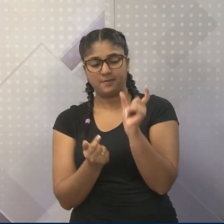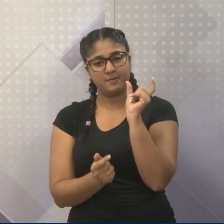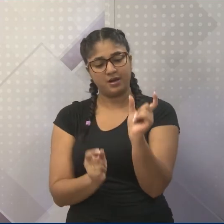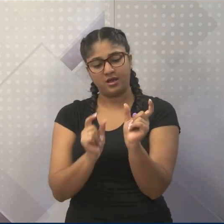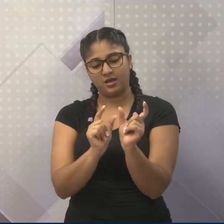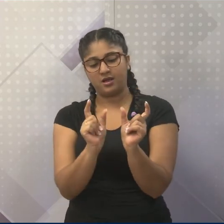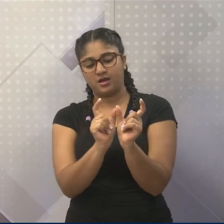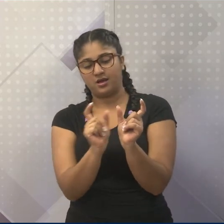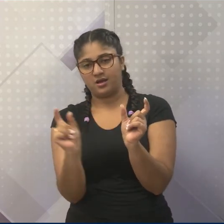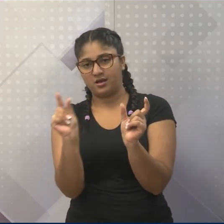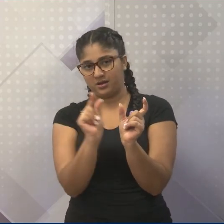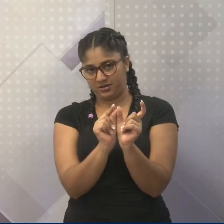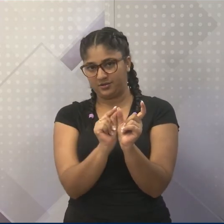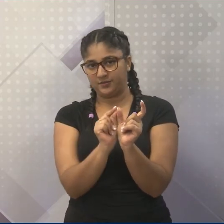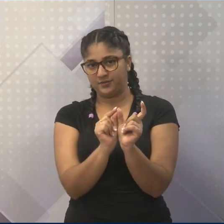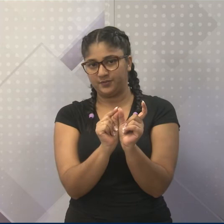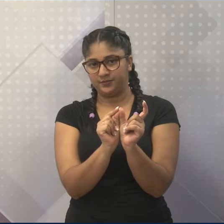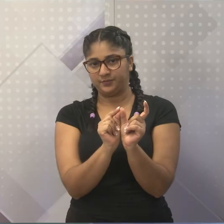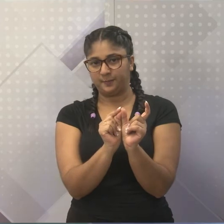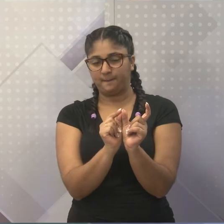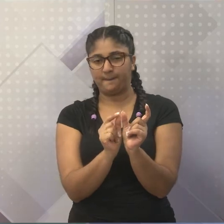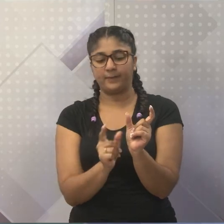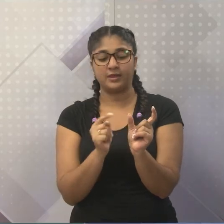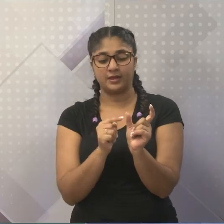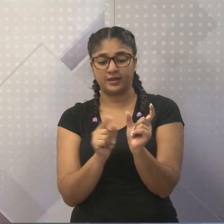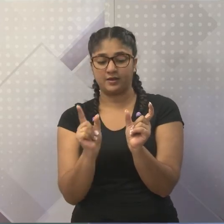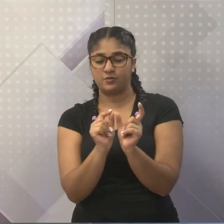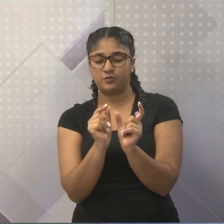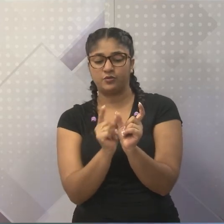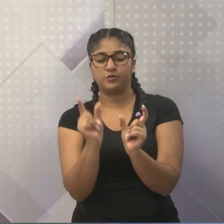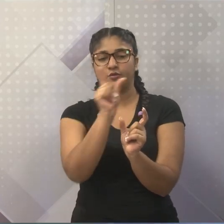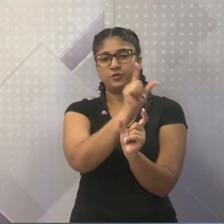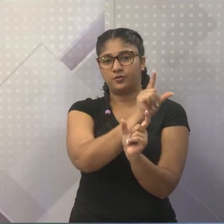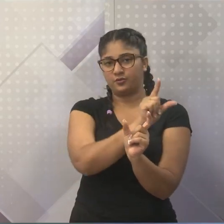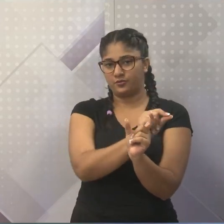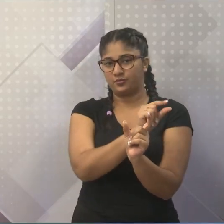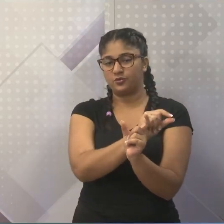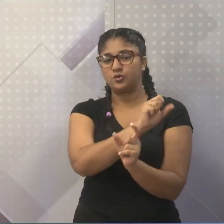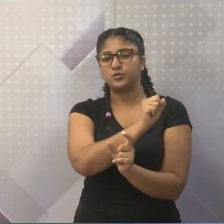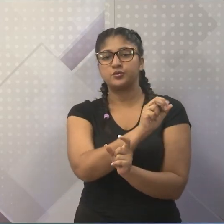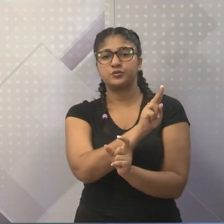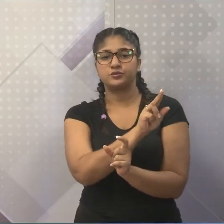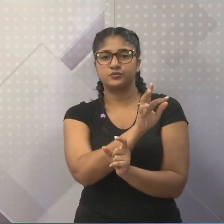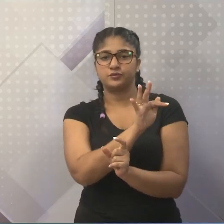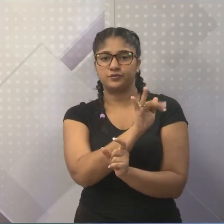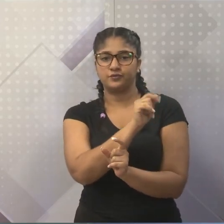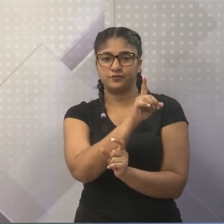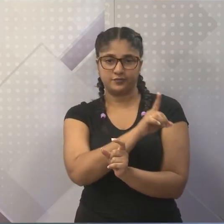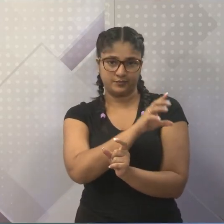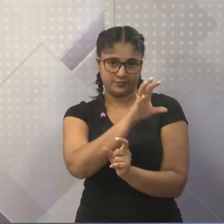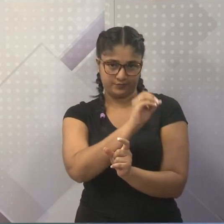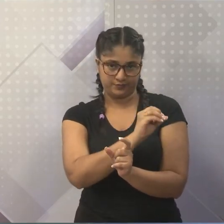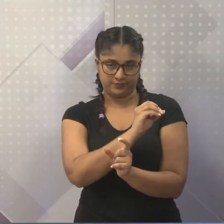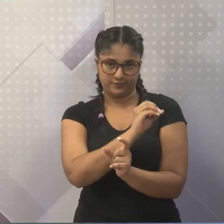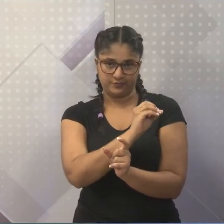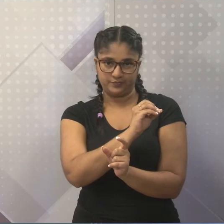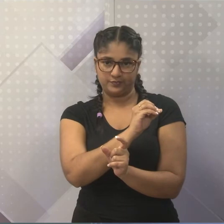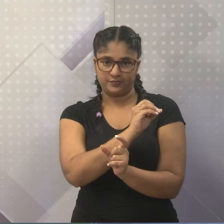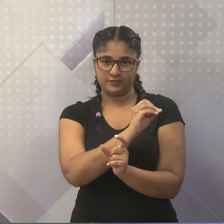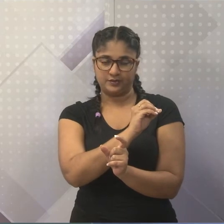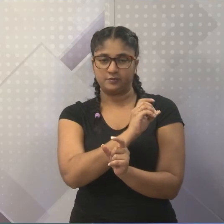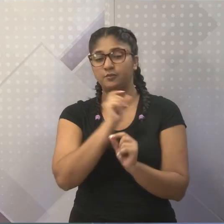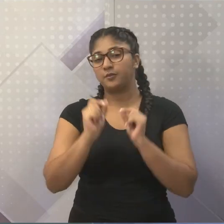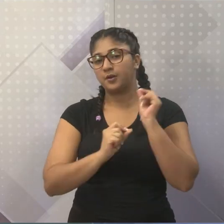E sufixo era depois. Exatamente. É isso que eu ia lembrar. Prefixo é antes, sufixo é depois. E eles dão uma conotação, uma